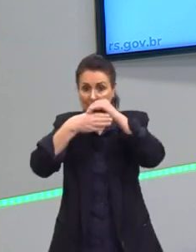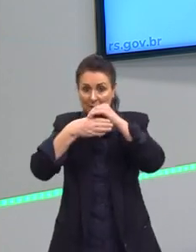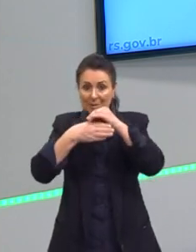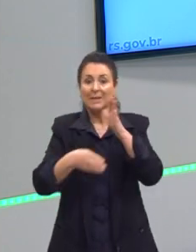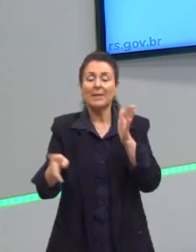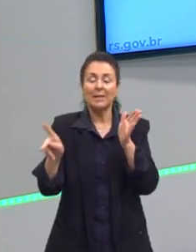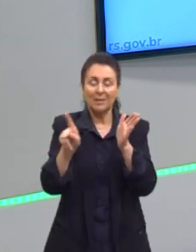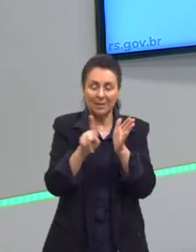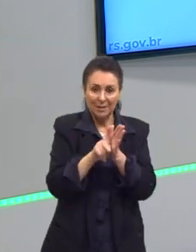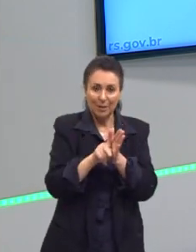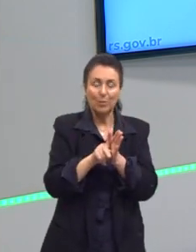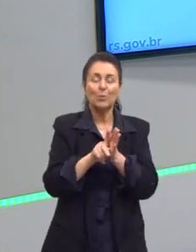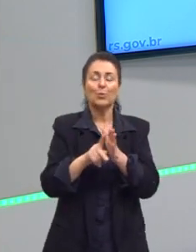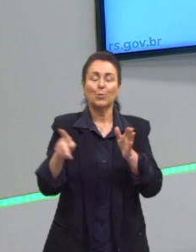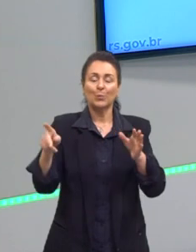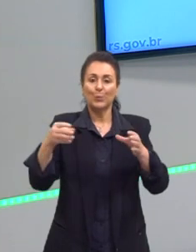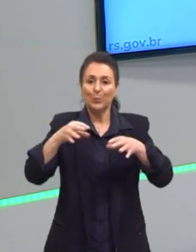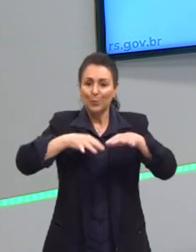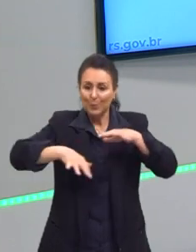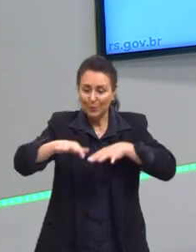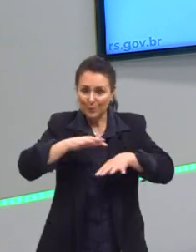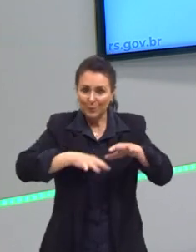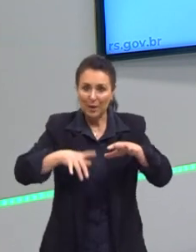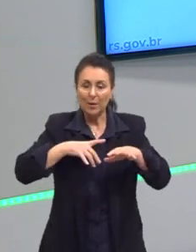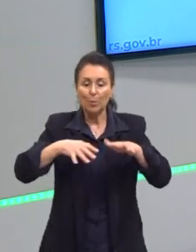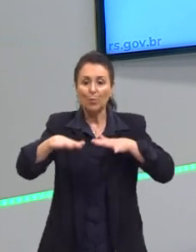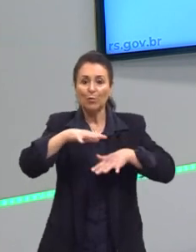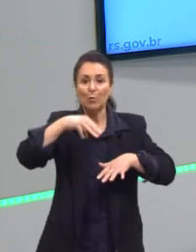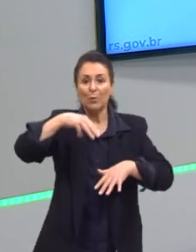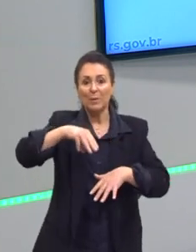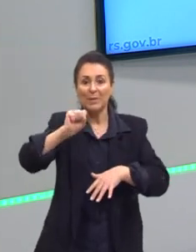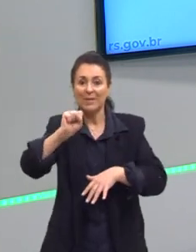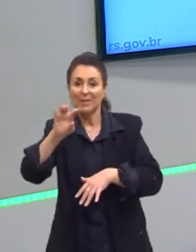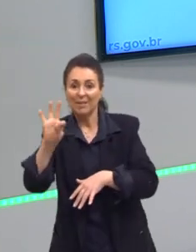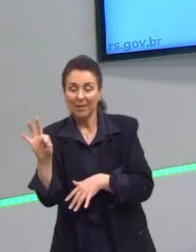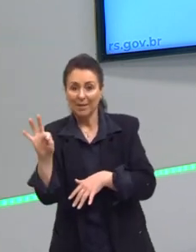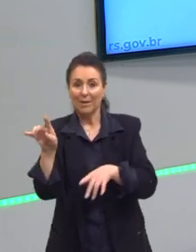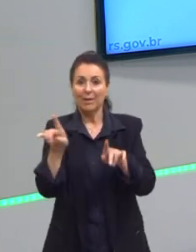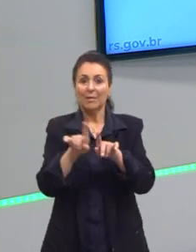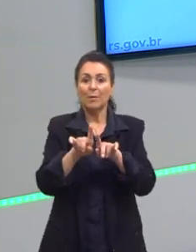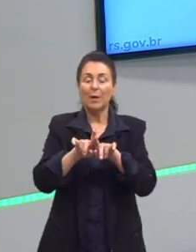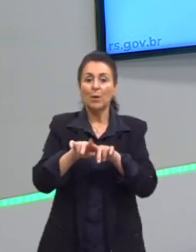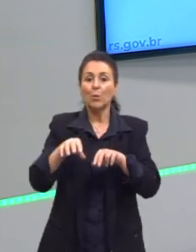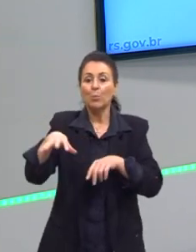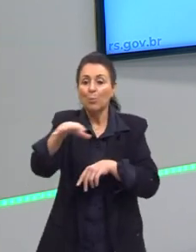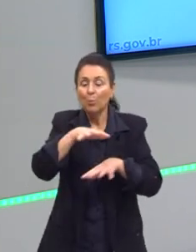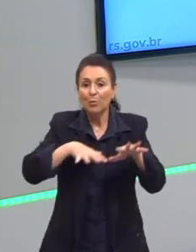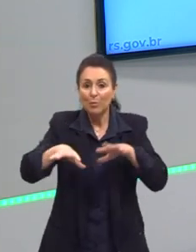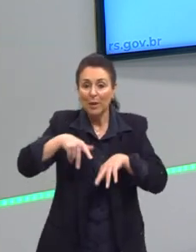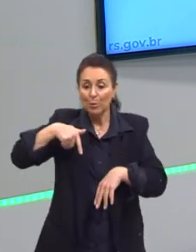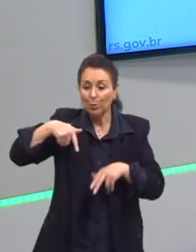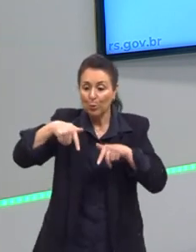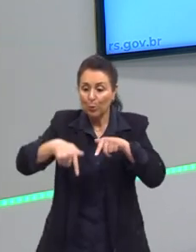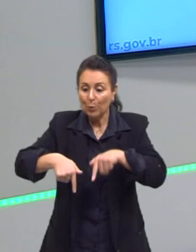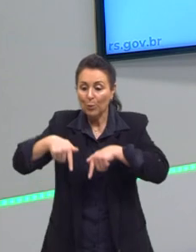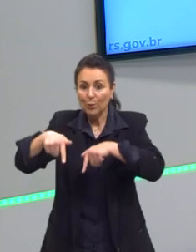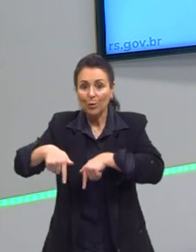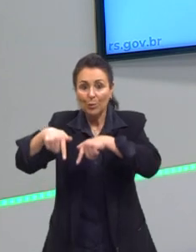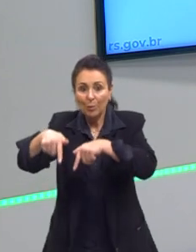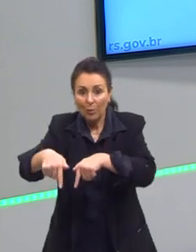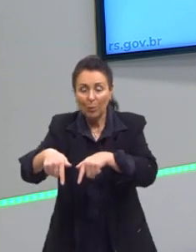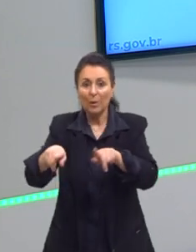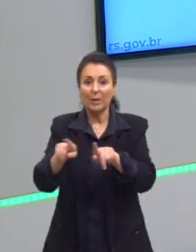movimentos. E aqui nós podemos citar o movimento Sem Terra, podemos citar o movimento Quilombola, podemos citar o movimento Indígena,